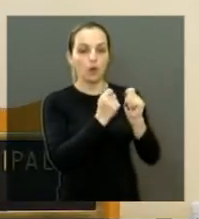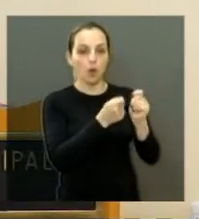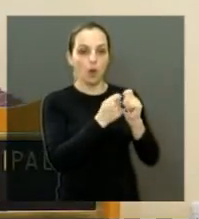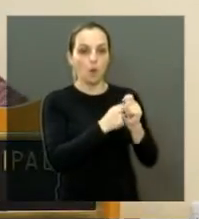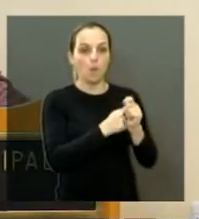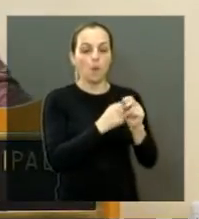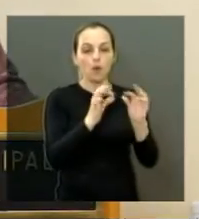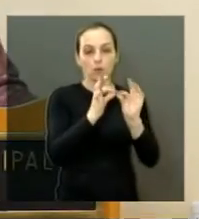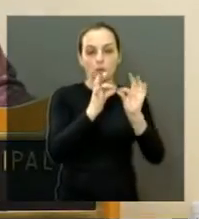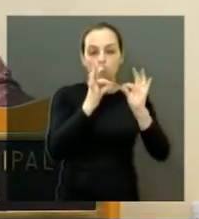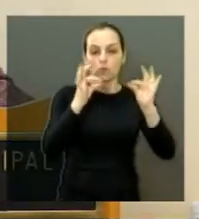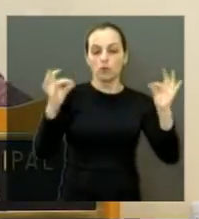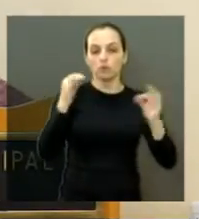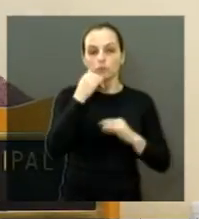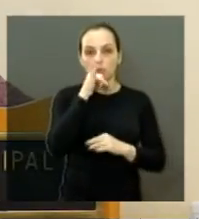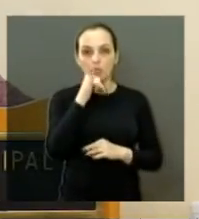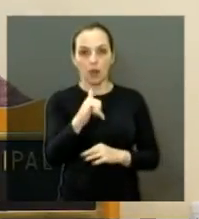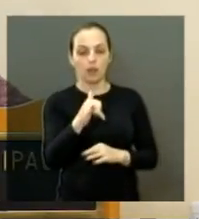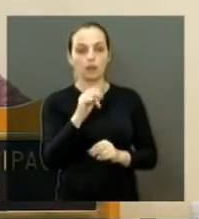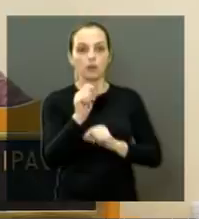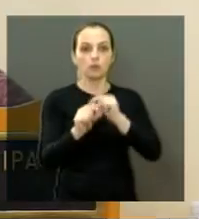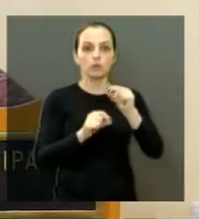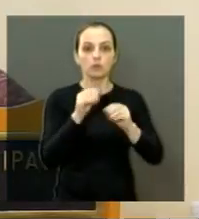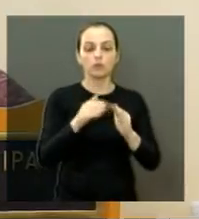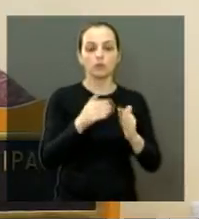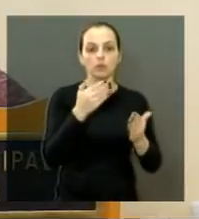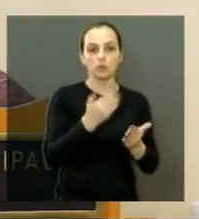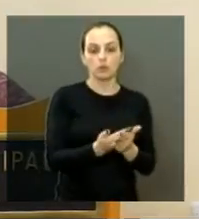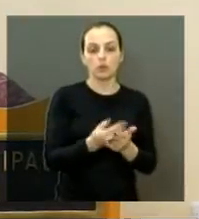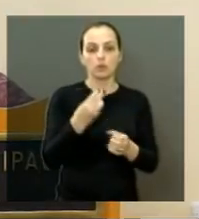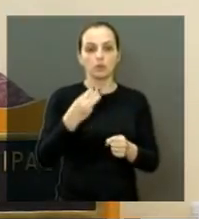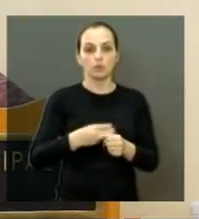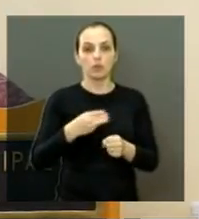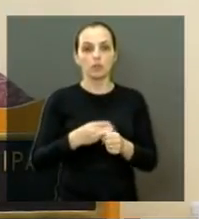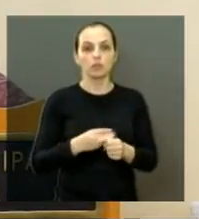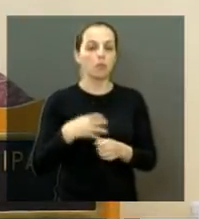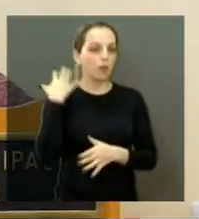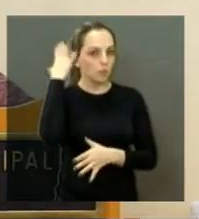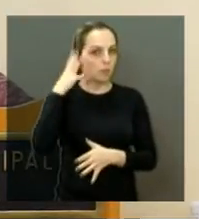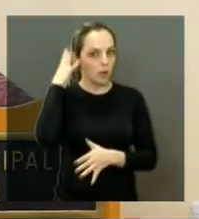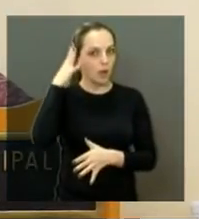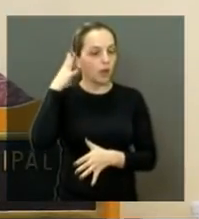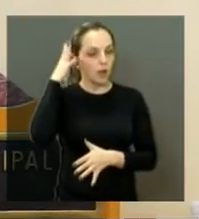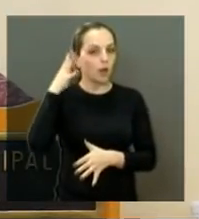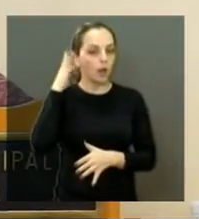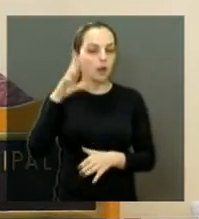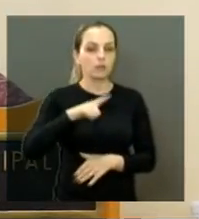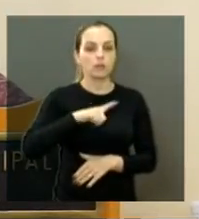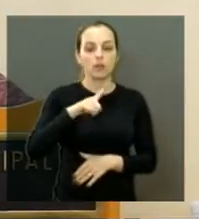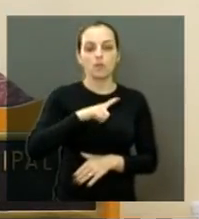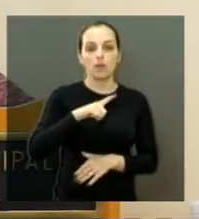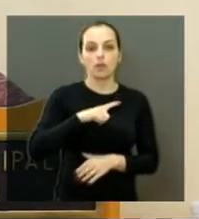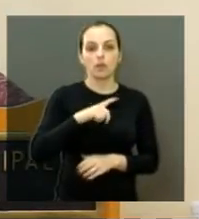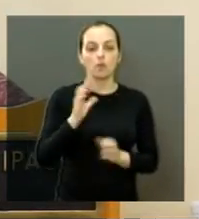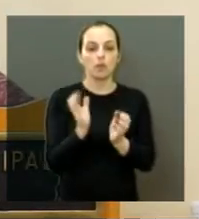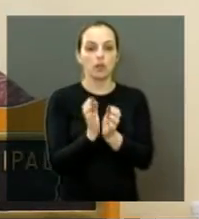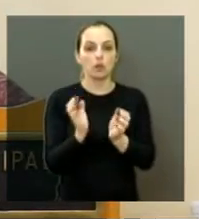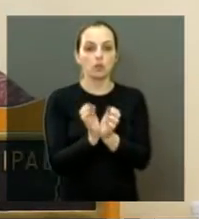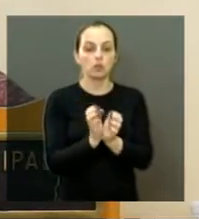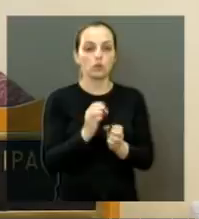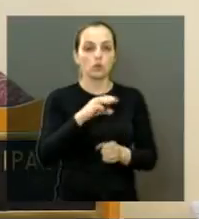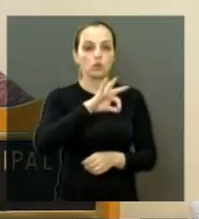elétrica. Nas escolas municipais, serão ministradas palestras pelas equipes da GCM